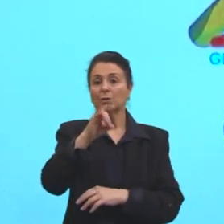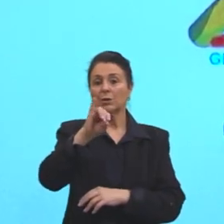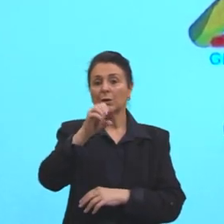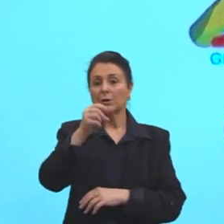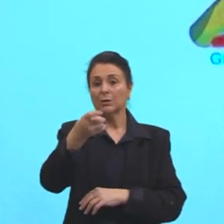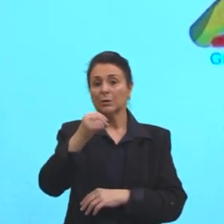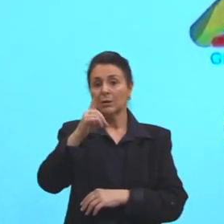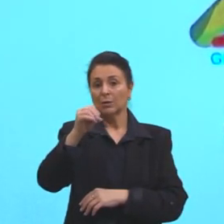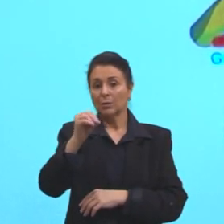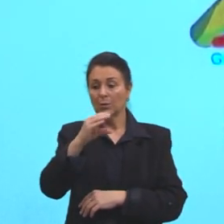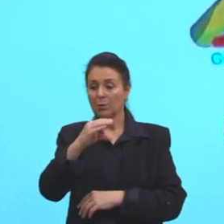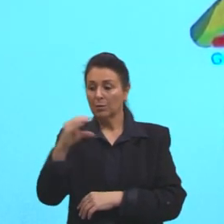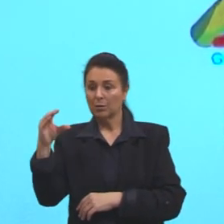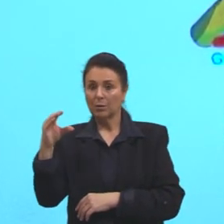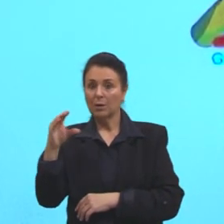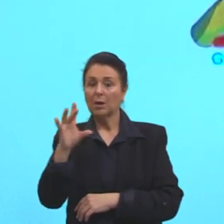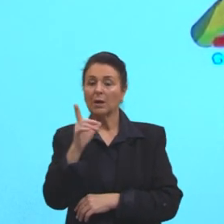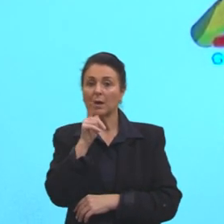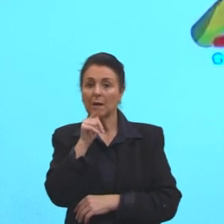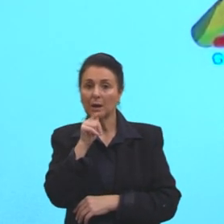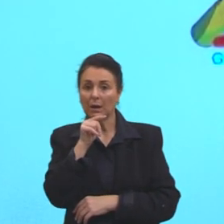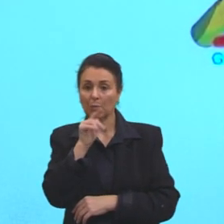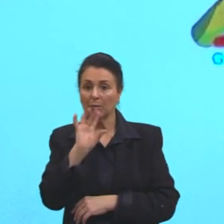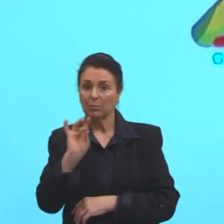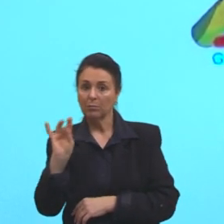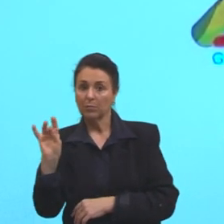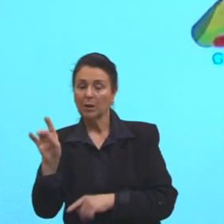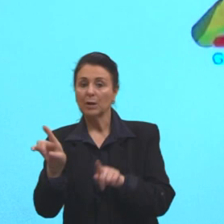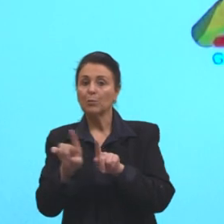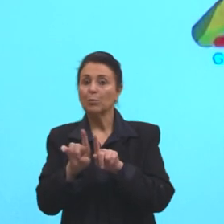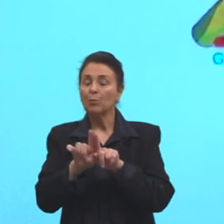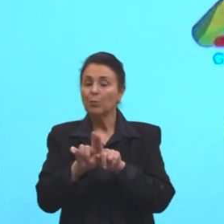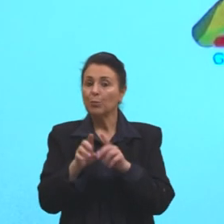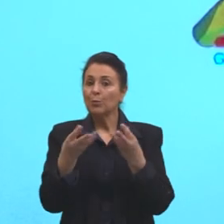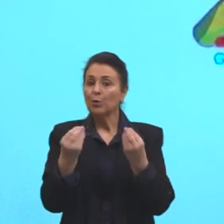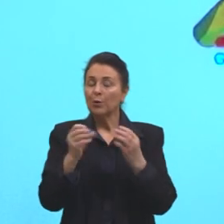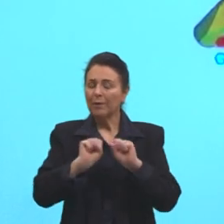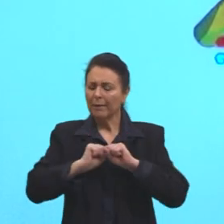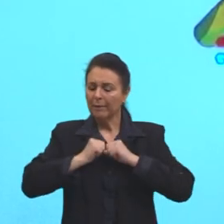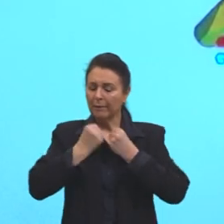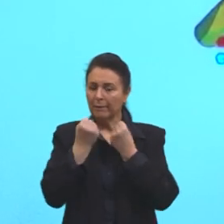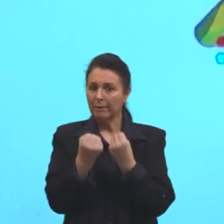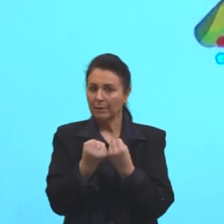água e bastante energia, né? através de